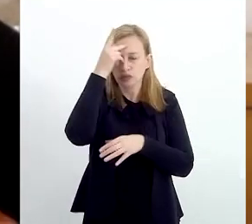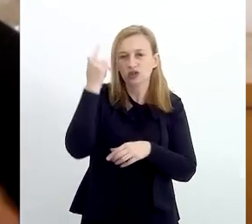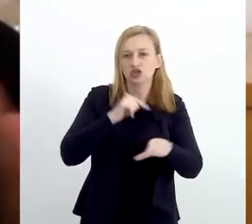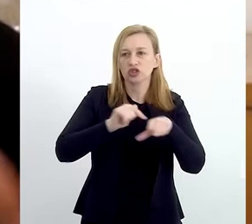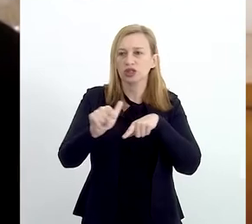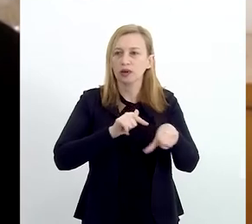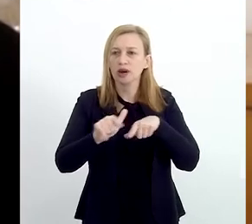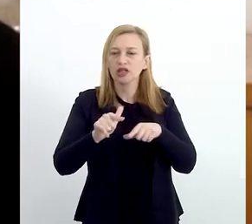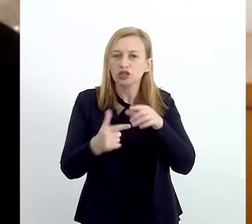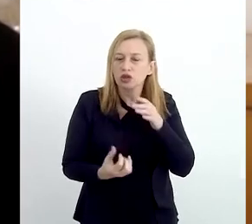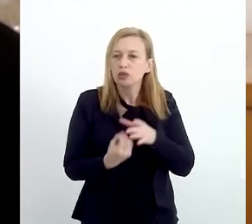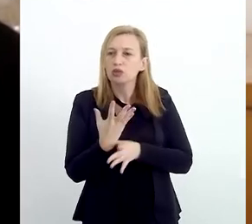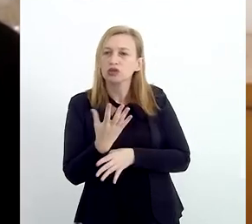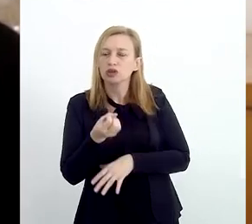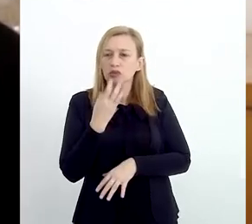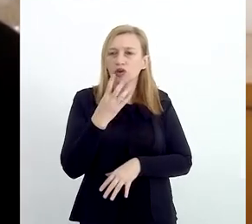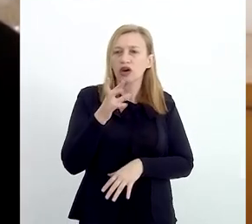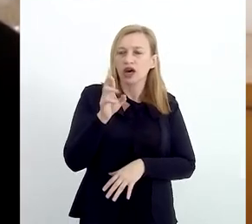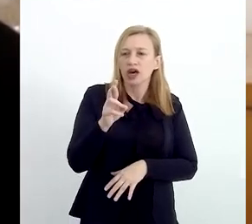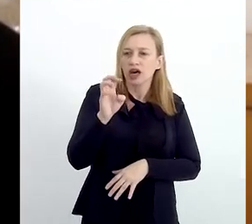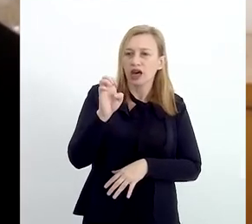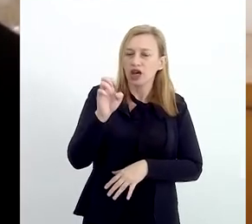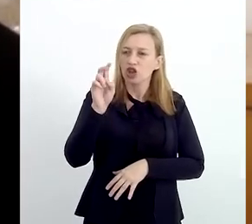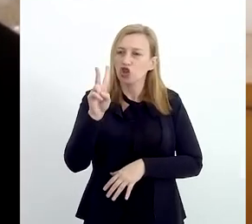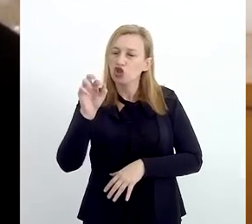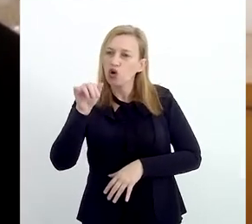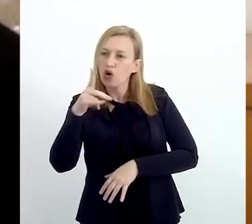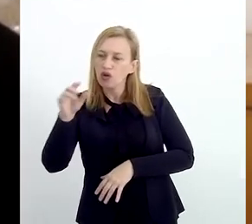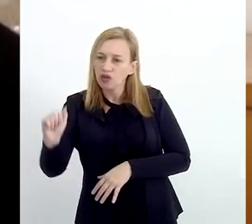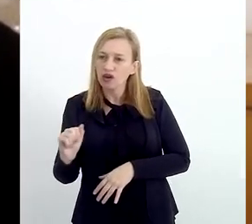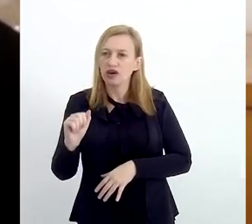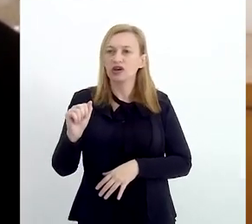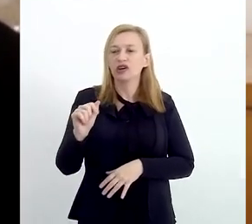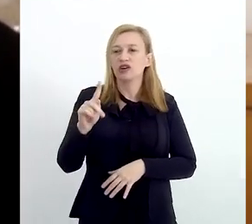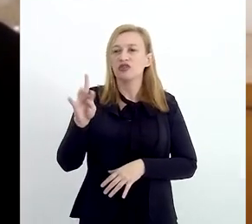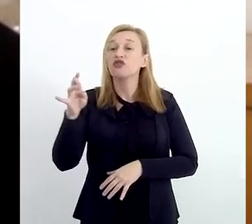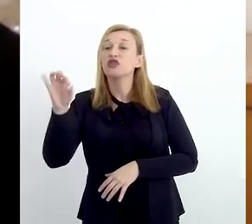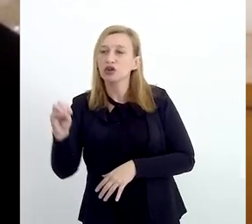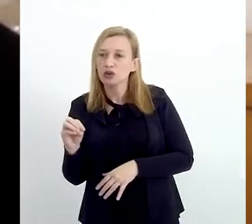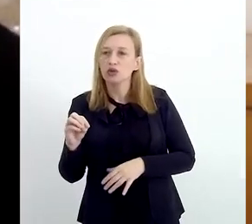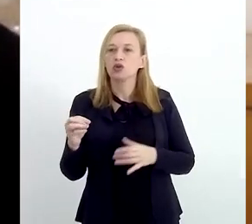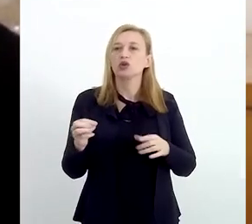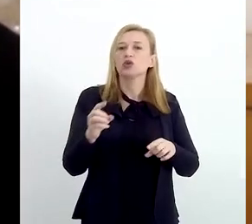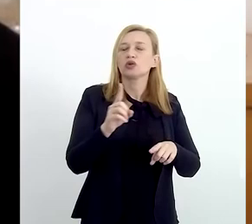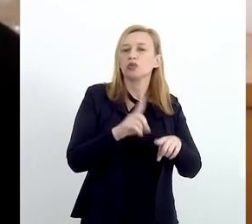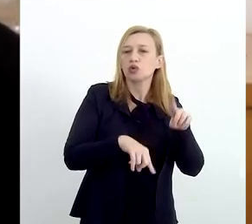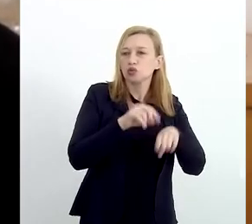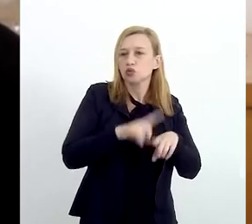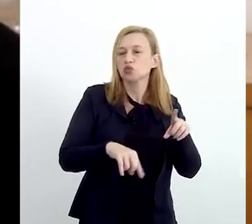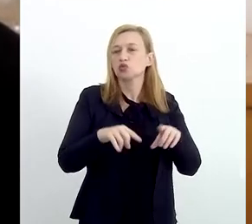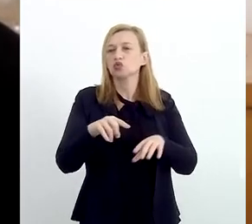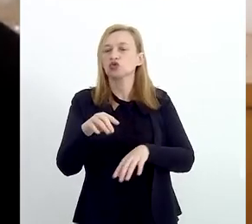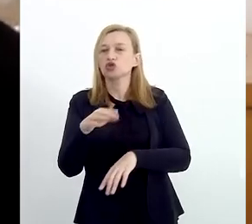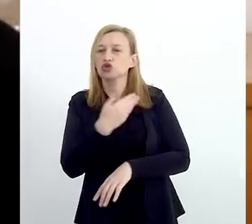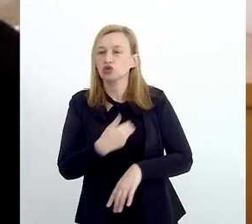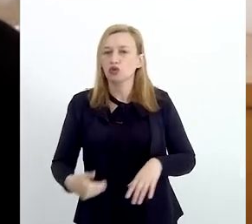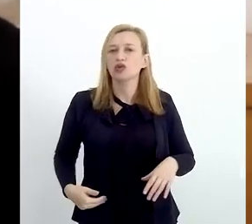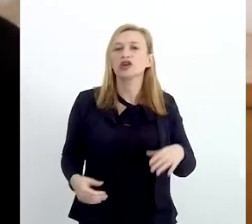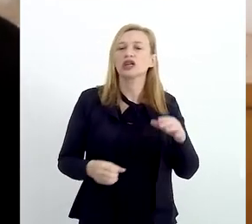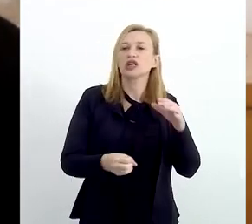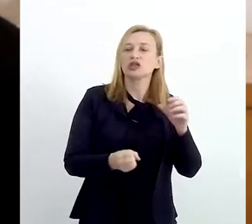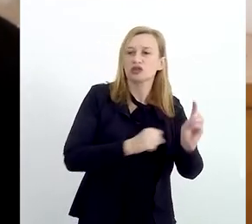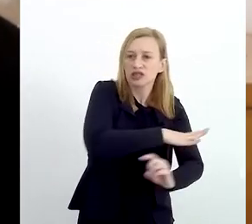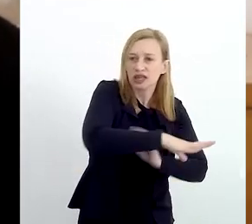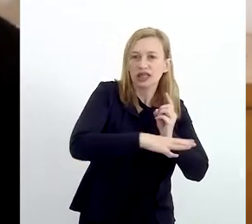Um grupo de trabalho muito produtivo, chamado Inova Free, constitui-se de elementos de governo,